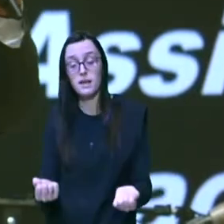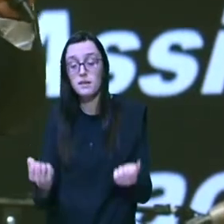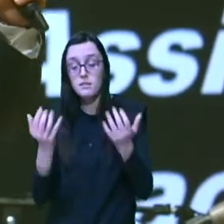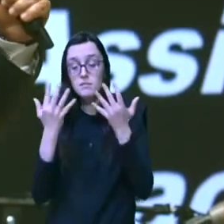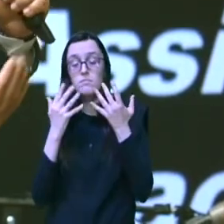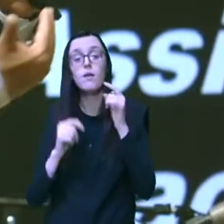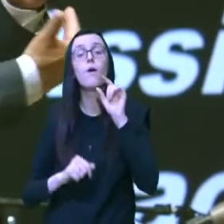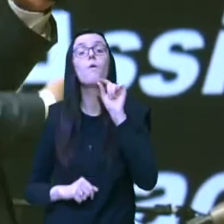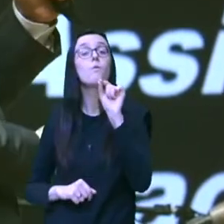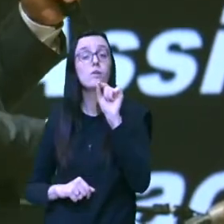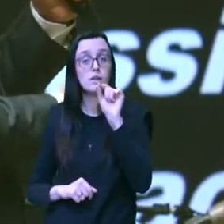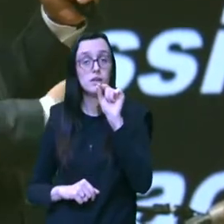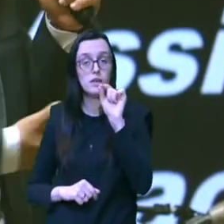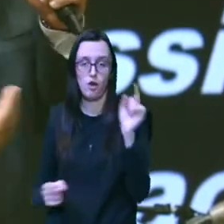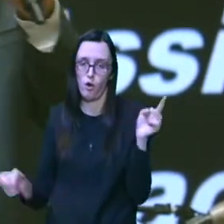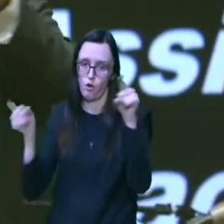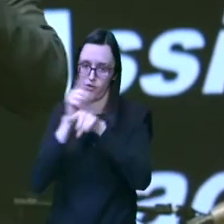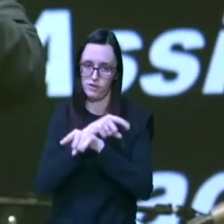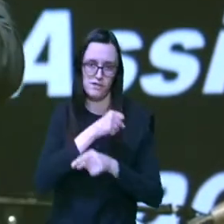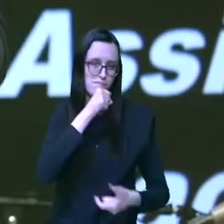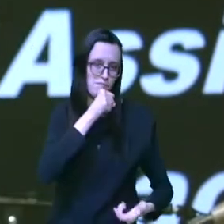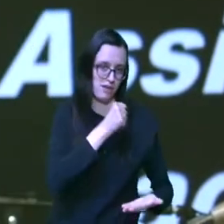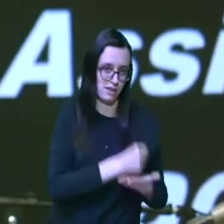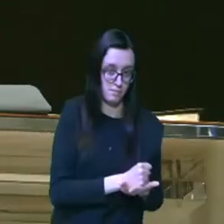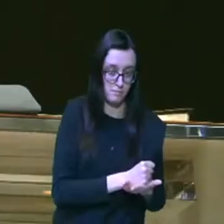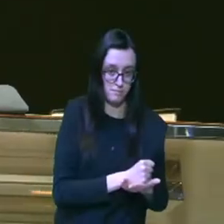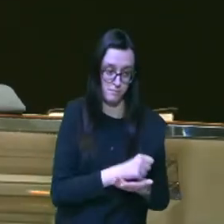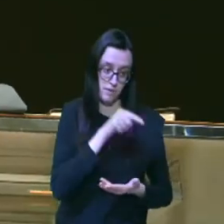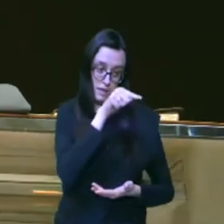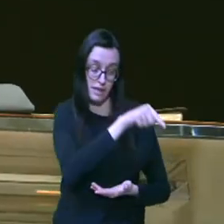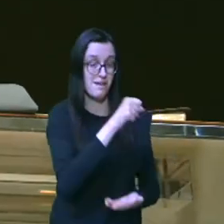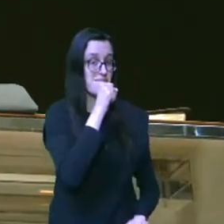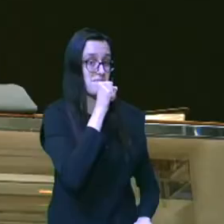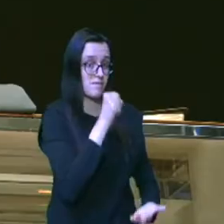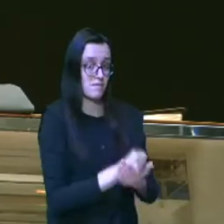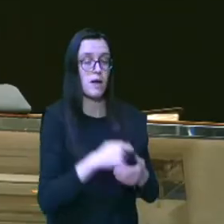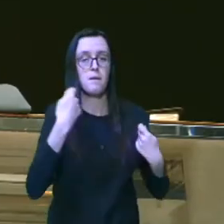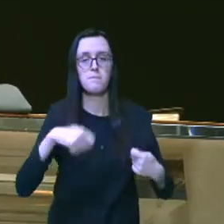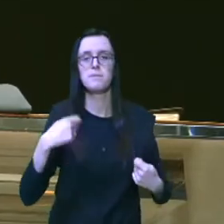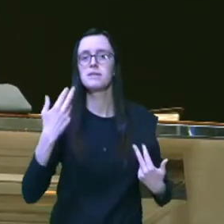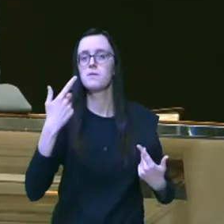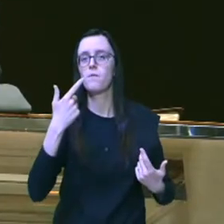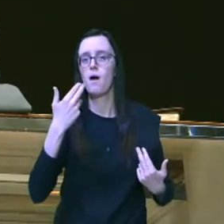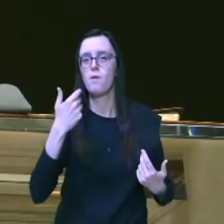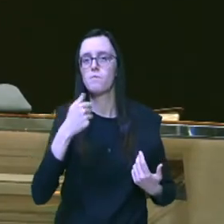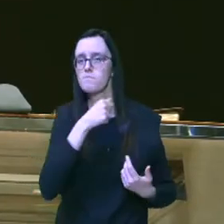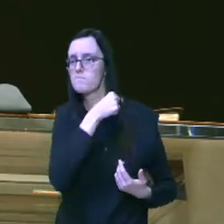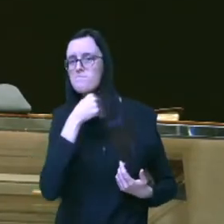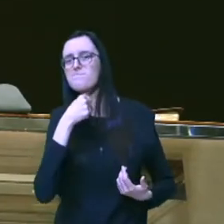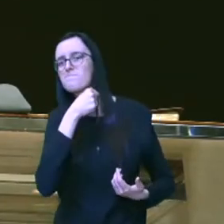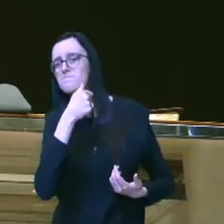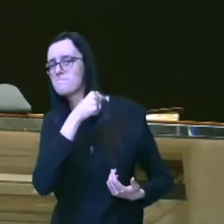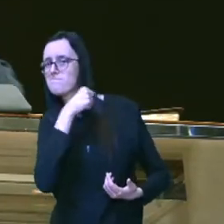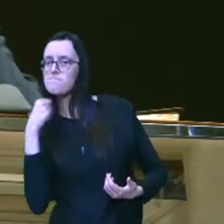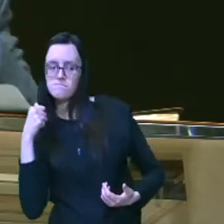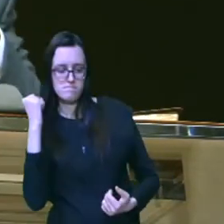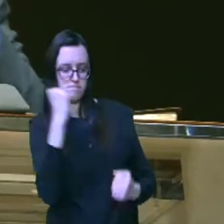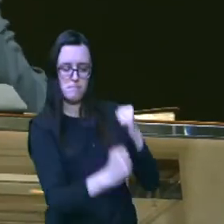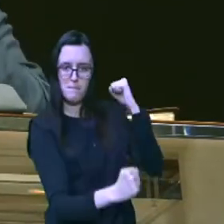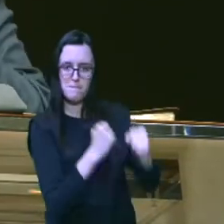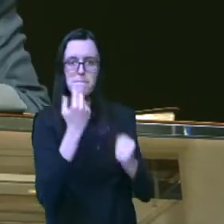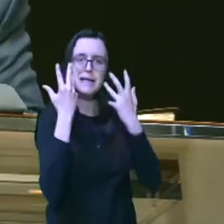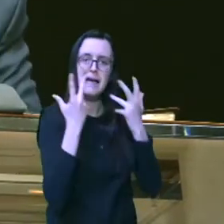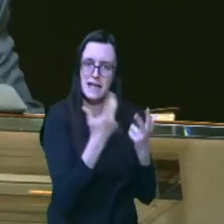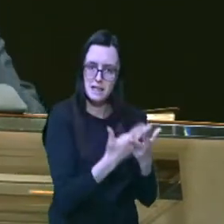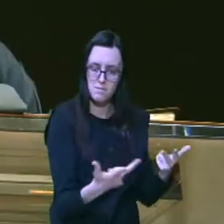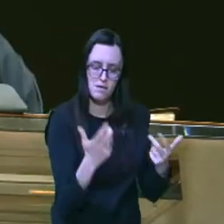é que ao contrário do Velho Testamento onde sacrifício um animal teria de morrer ou aqui talvez até